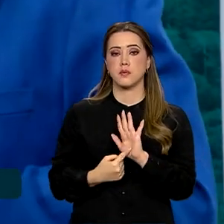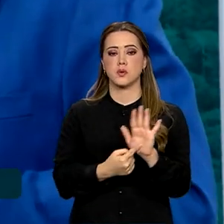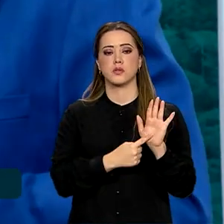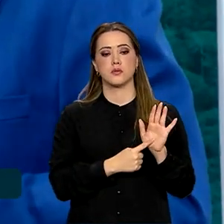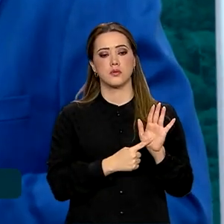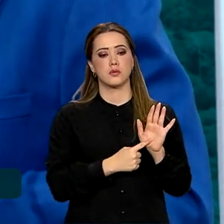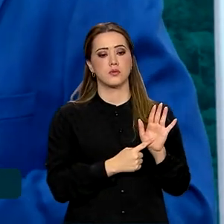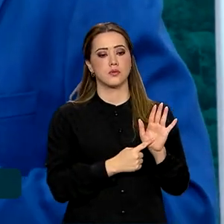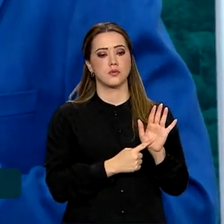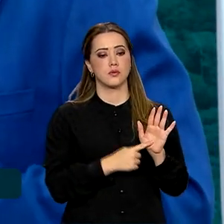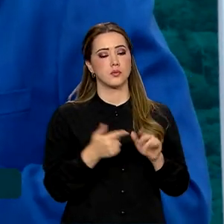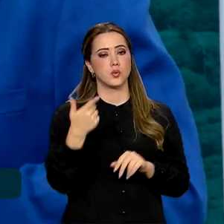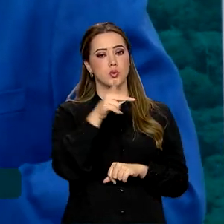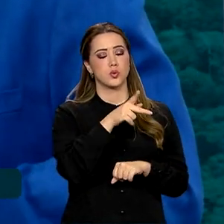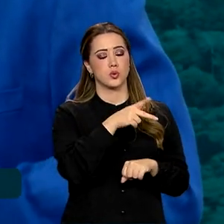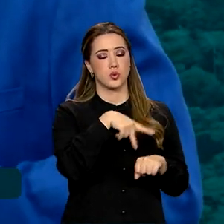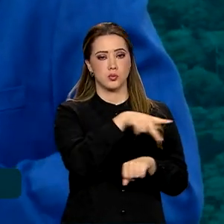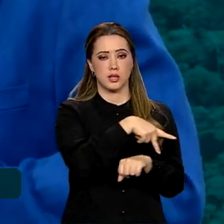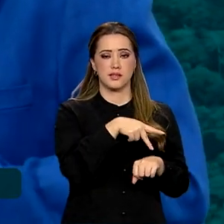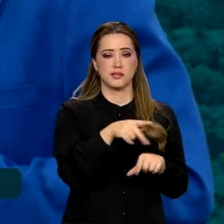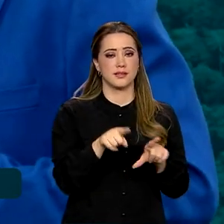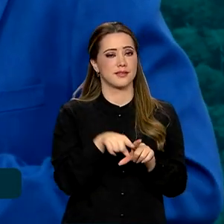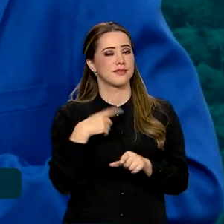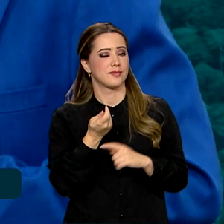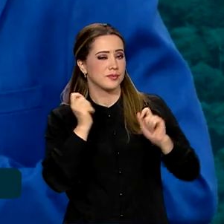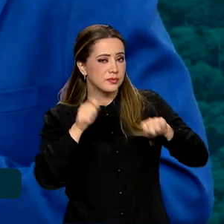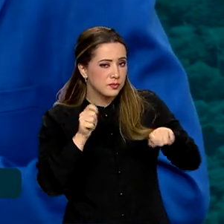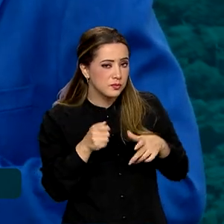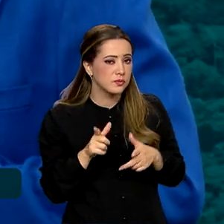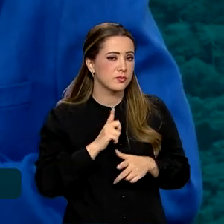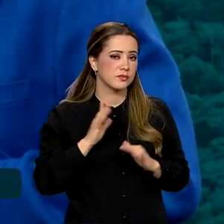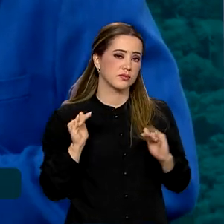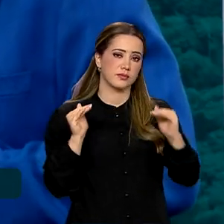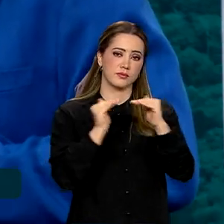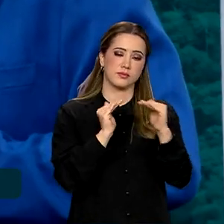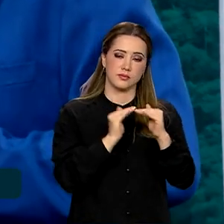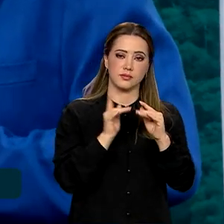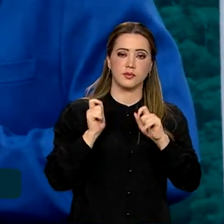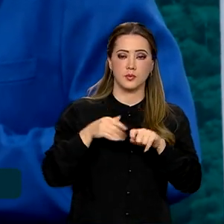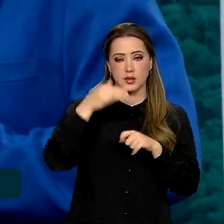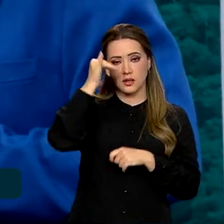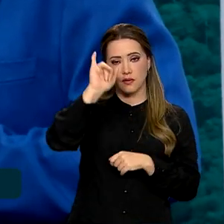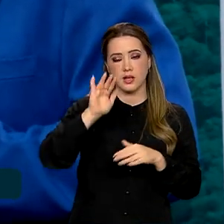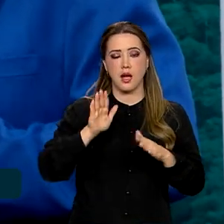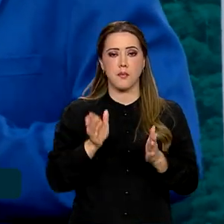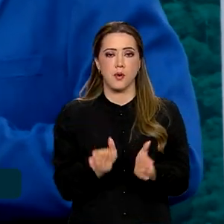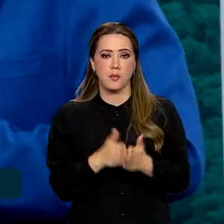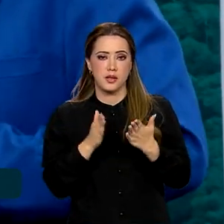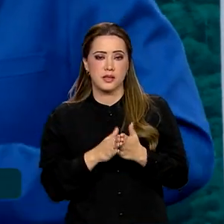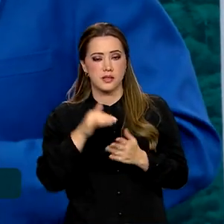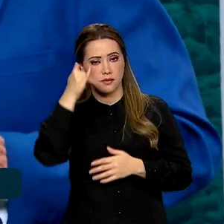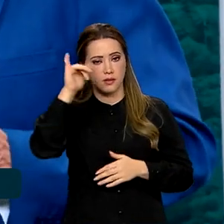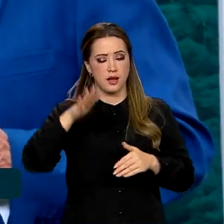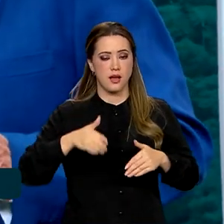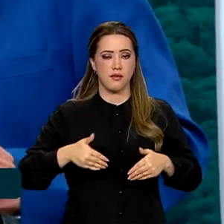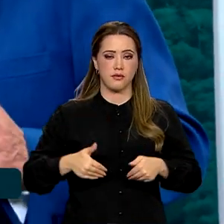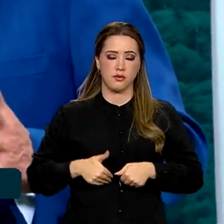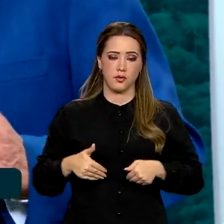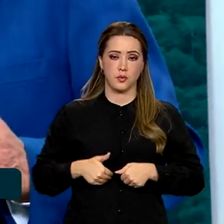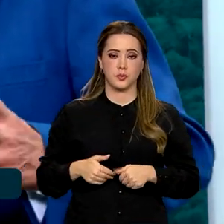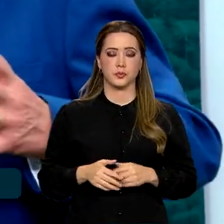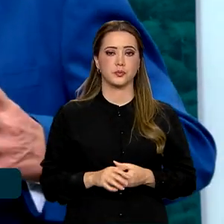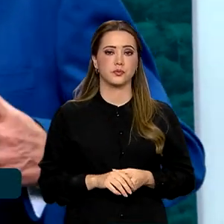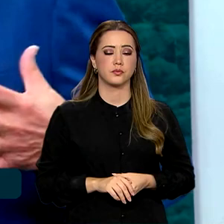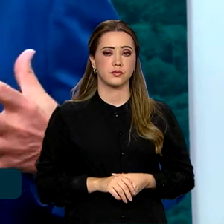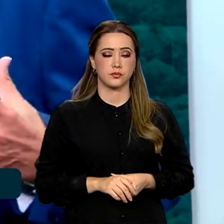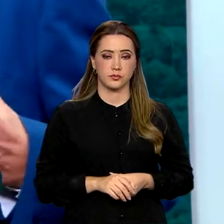outros países também poderem adotar, né, para fazer esse combate à pobreza, combate à fome? Olha, se a